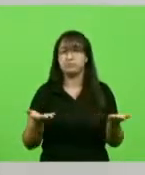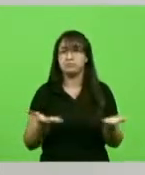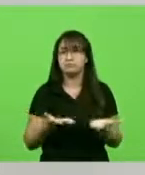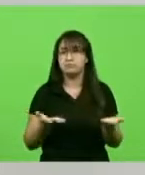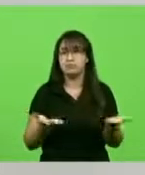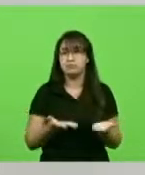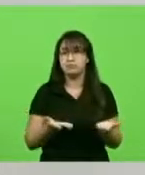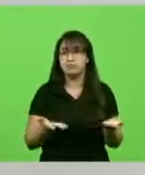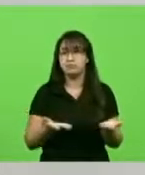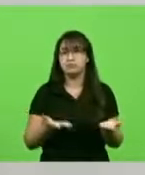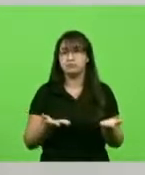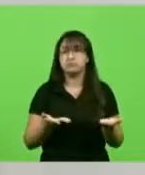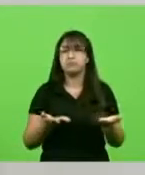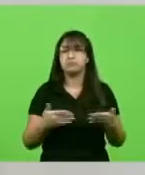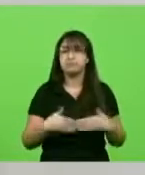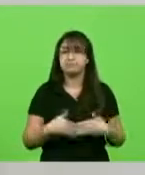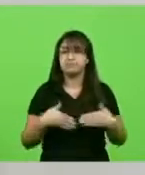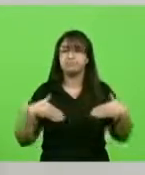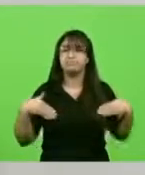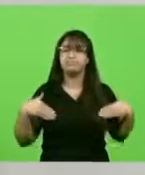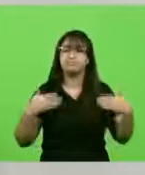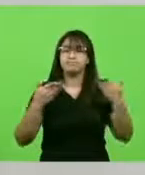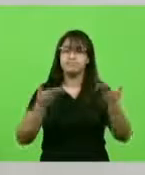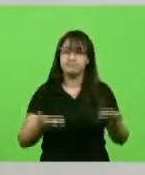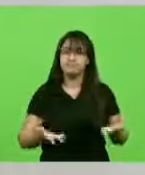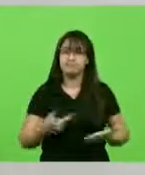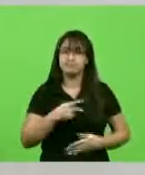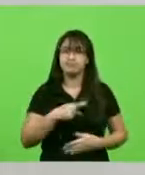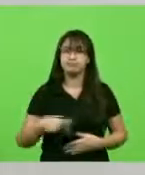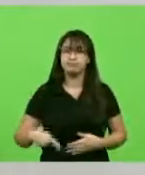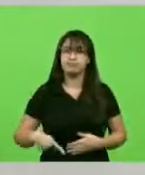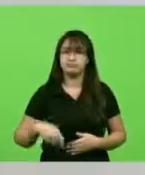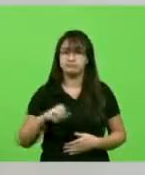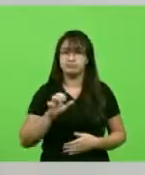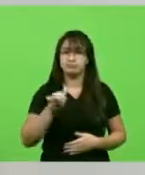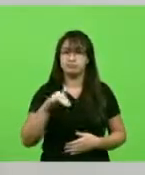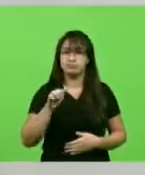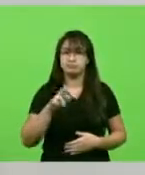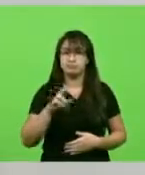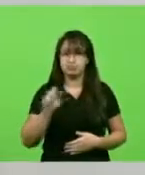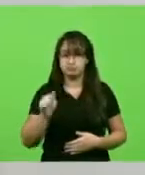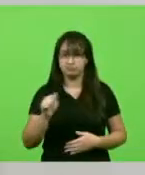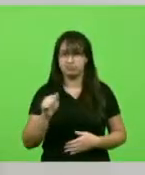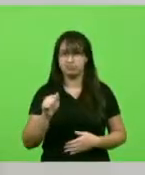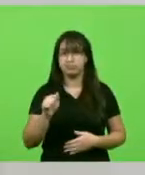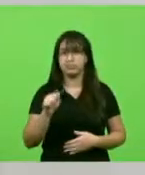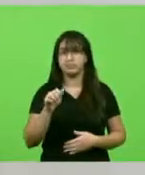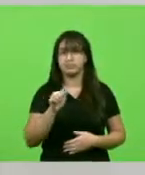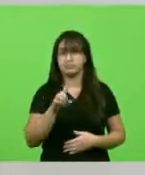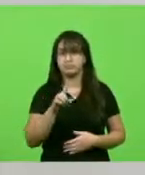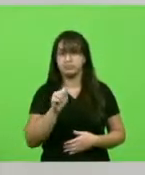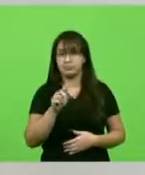nossas homenagens ao nosso presidente da Câmara, que foi lá em Campos Novos, o Adá Wilson,